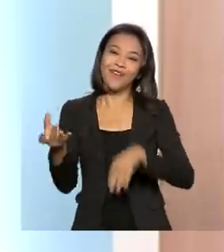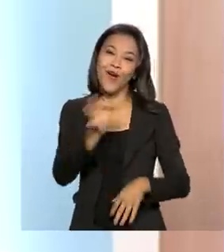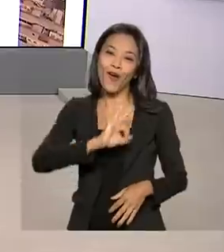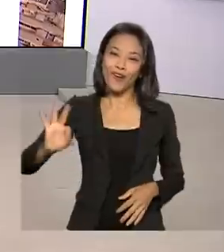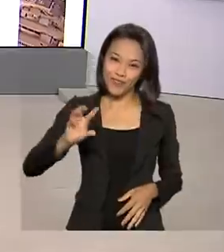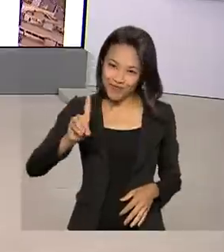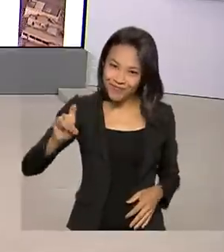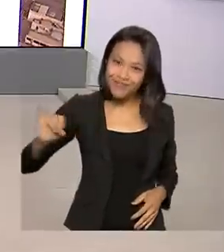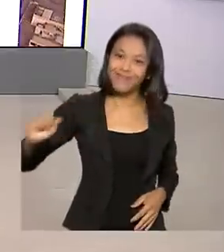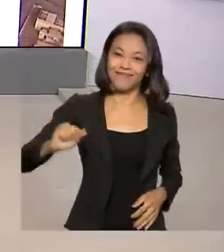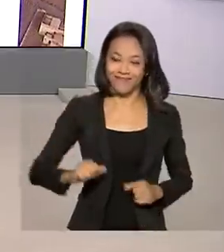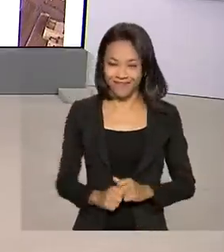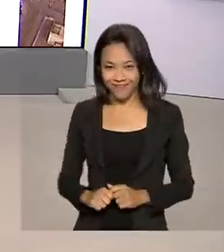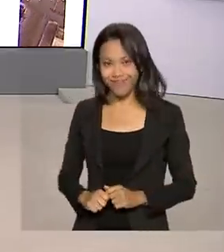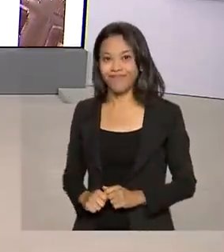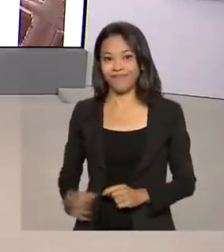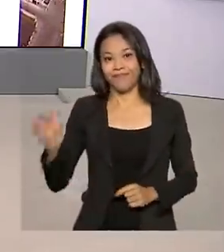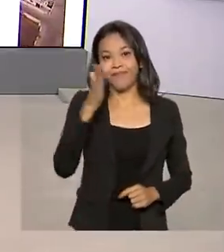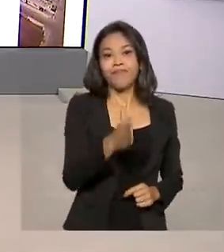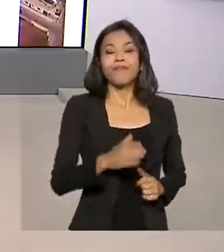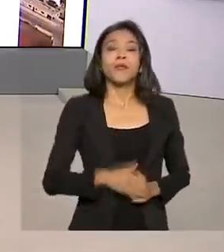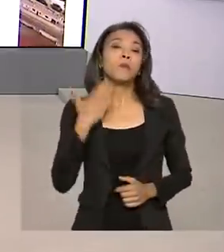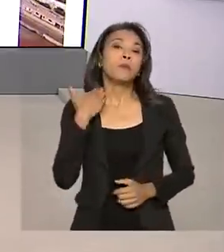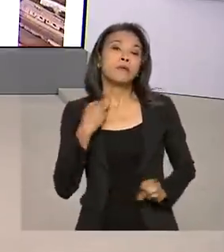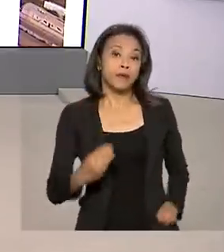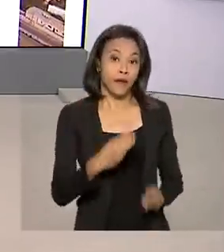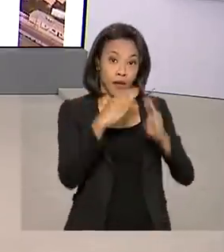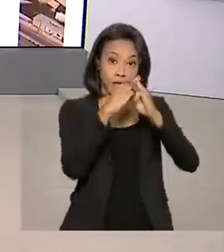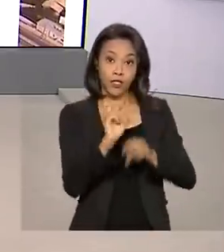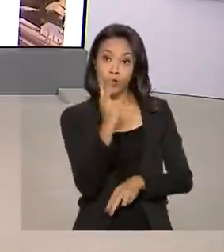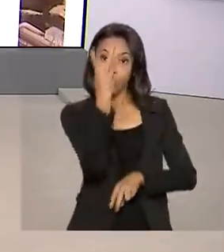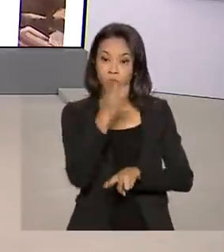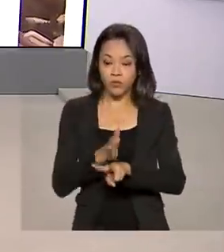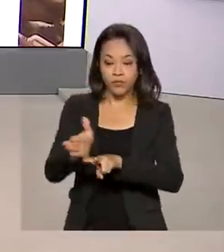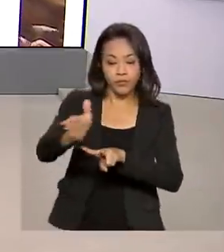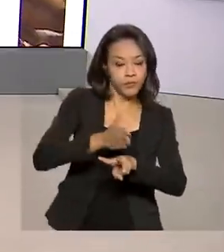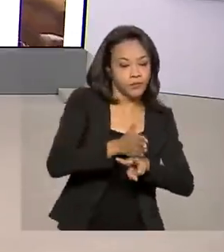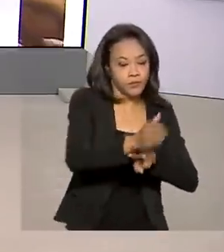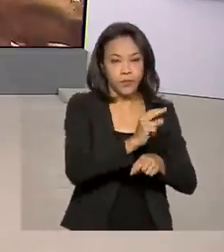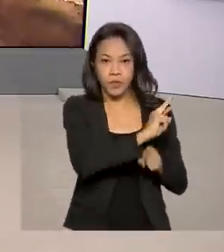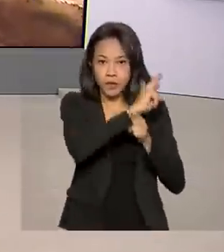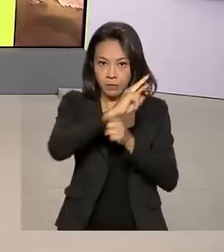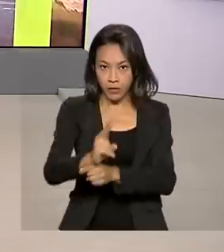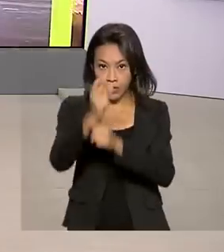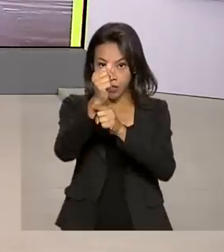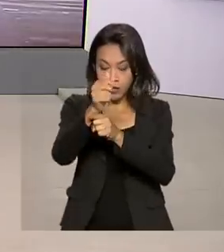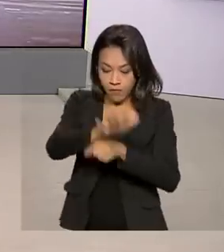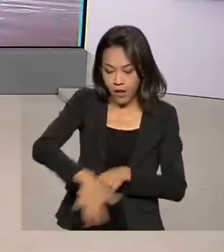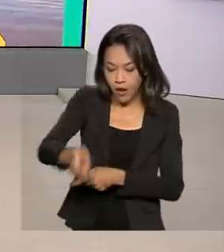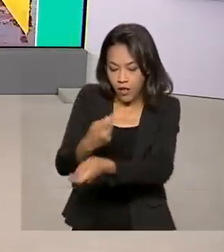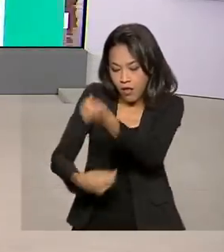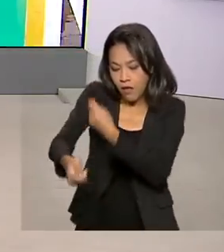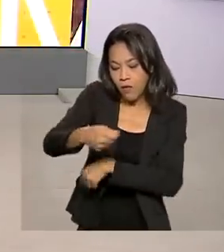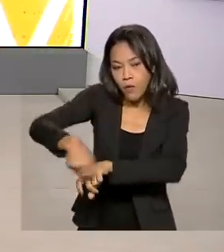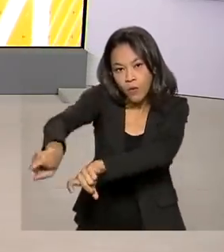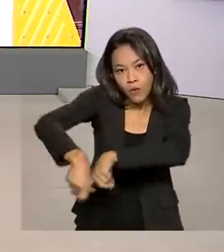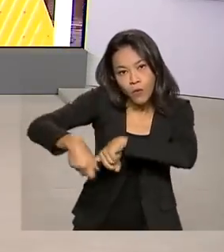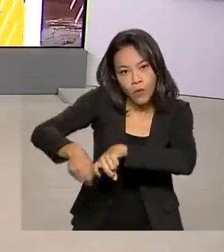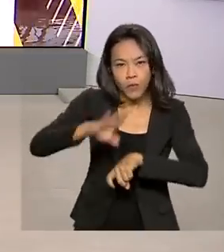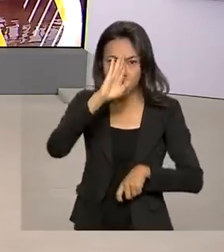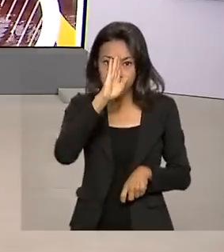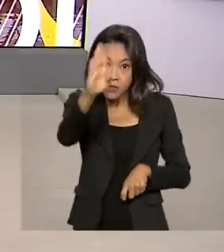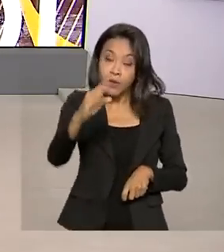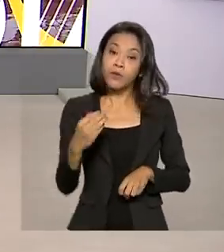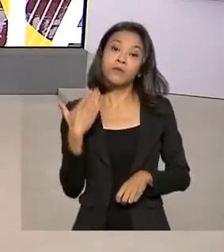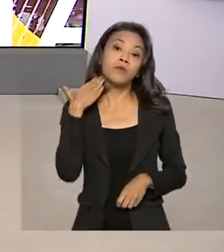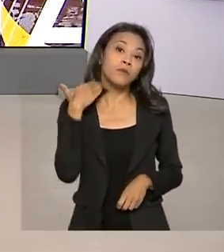ótimo dia. A Caixa lançou duas linhas de crédito específicas para o agronegócio. Uma das prioridades do banco